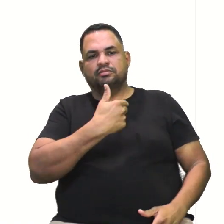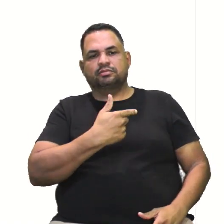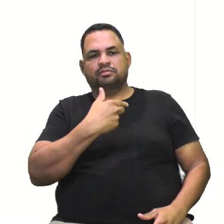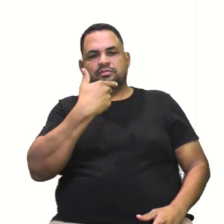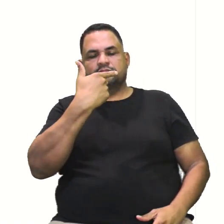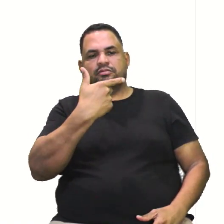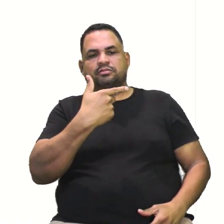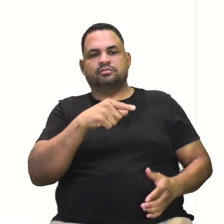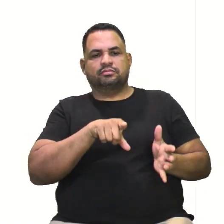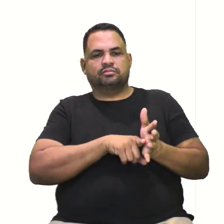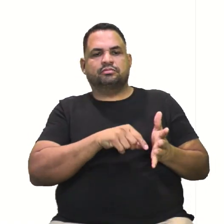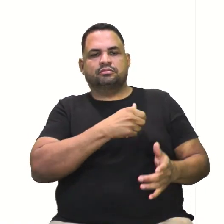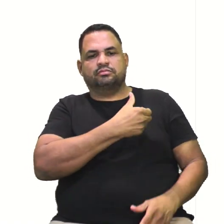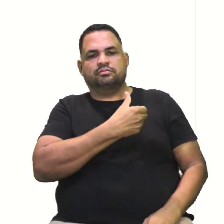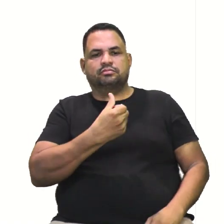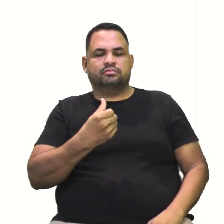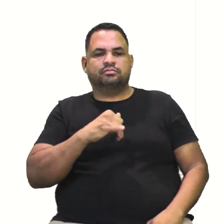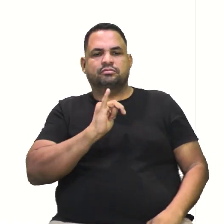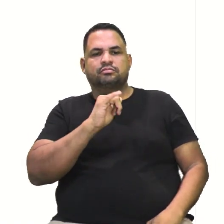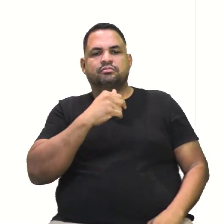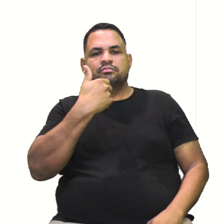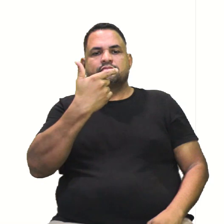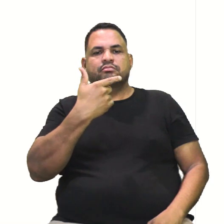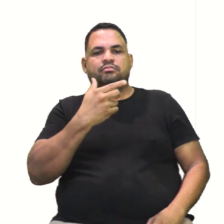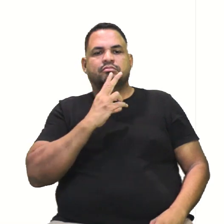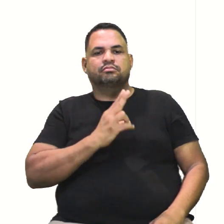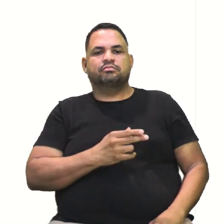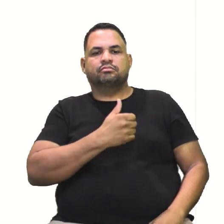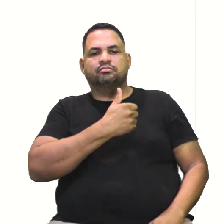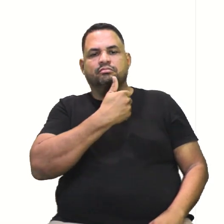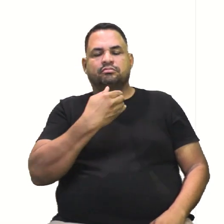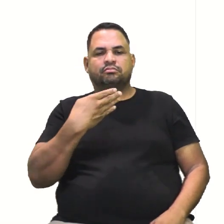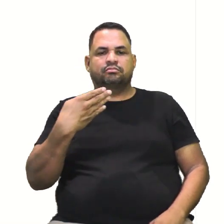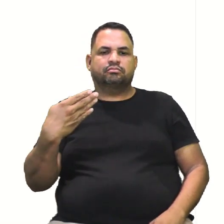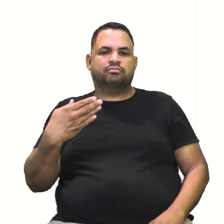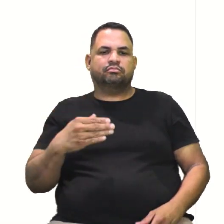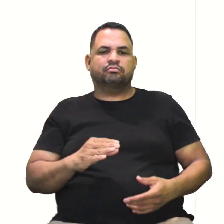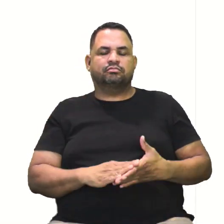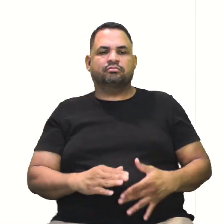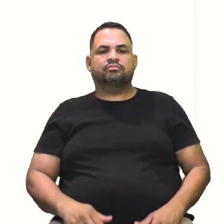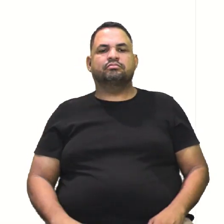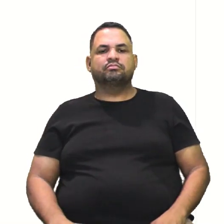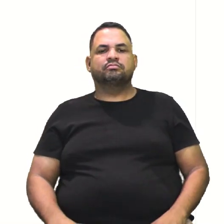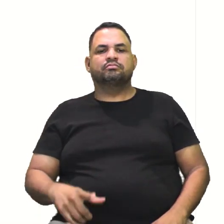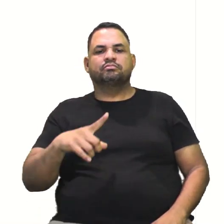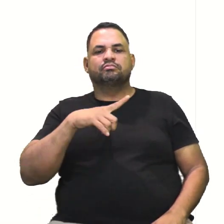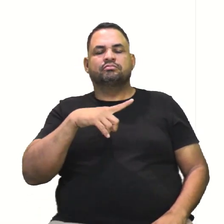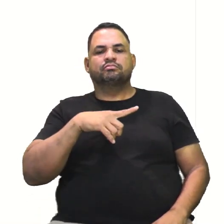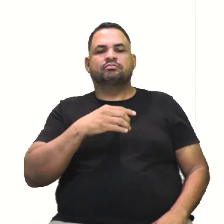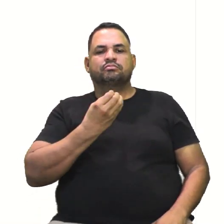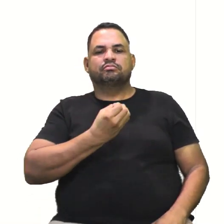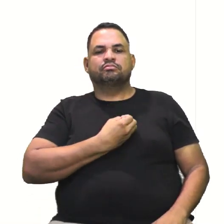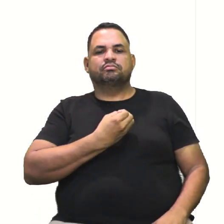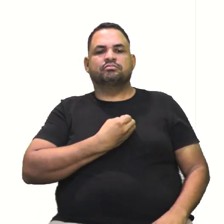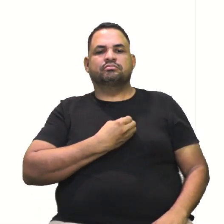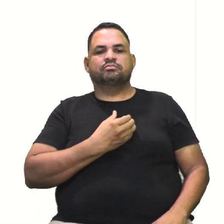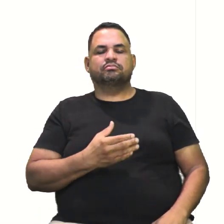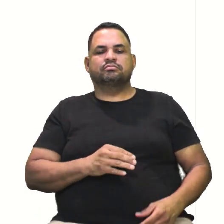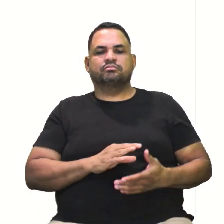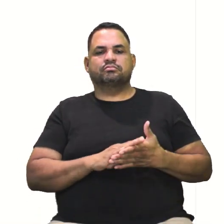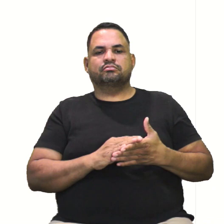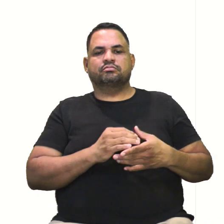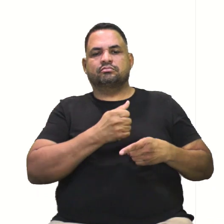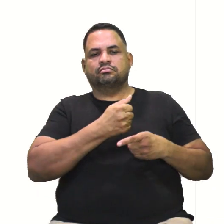ao quadrado menos 16Y ao quadrado igual a 144. Para a gente ter um 1 aqui, ó, só se a gente